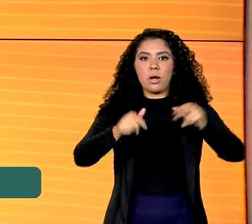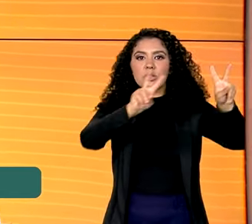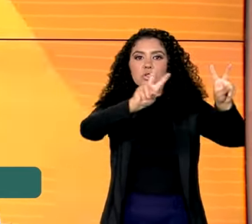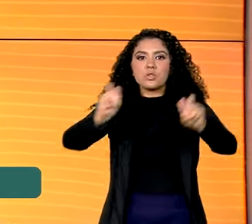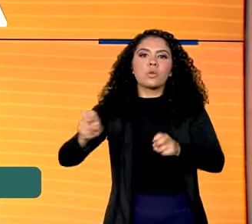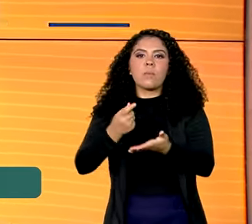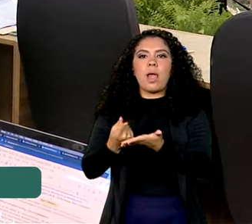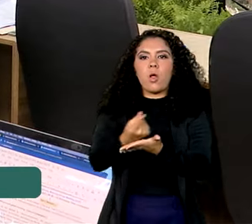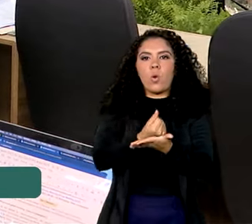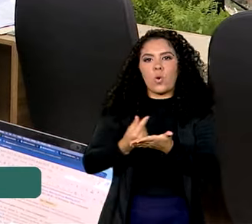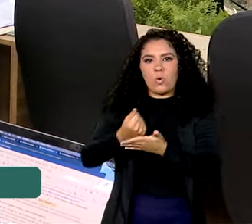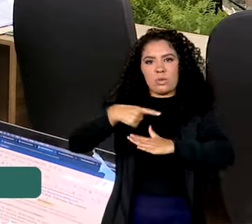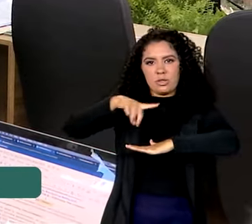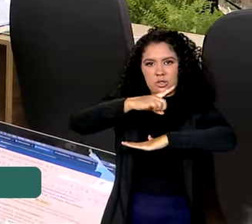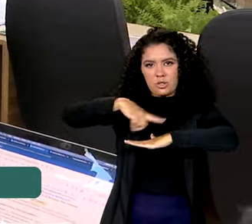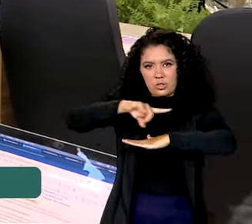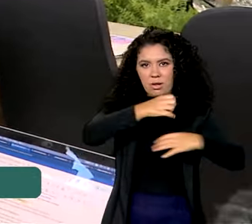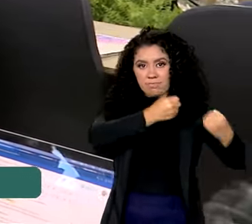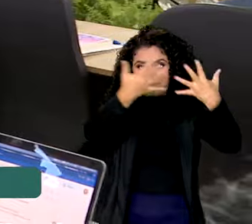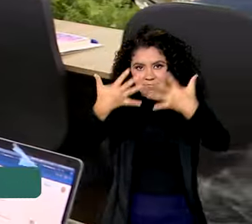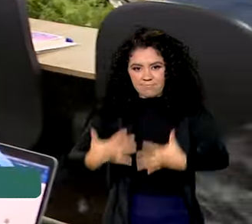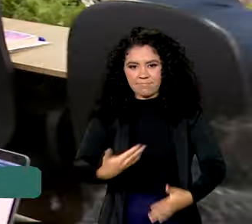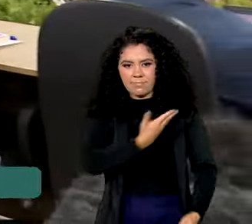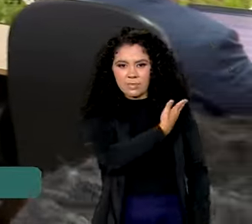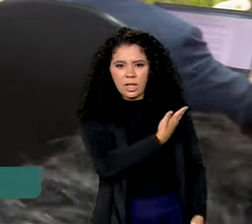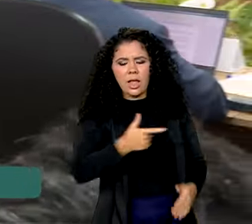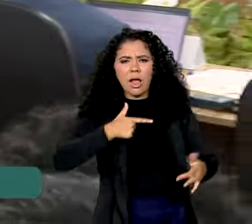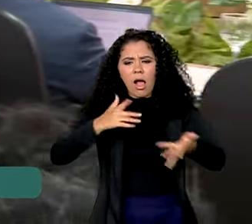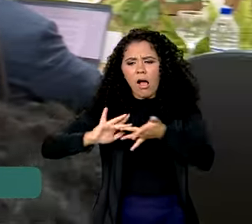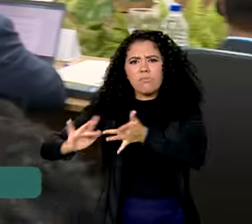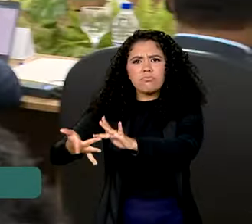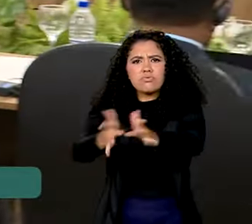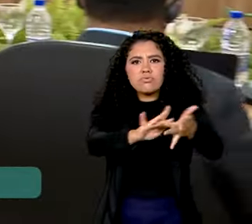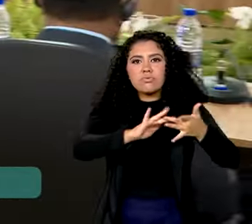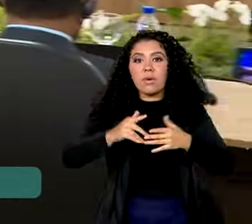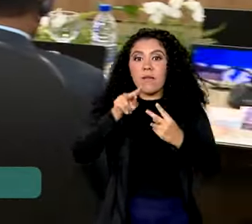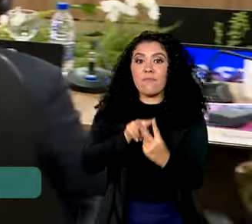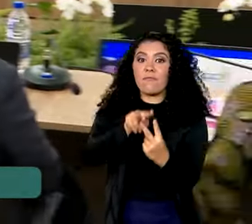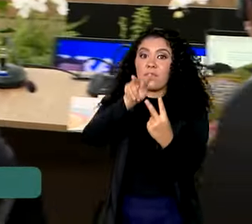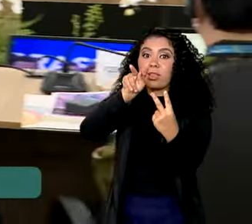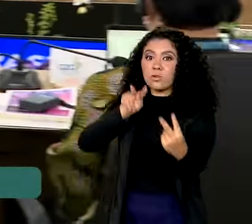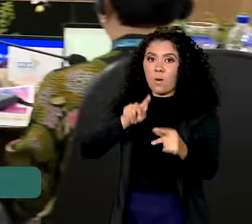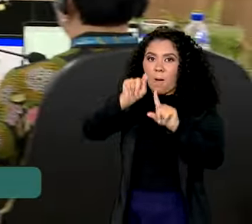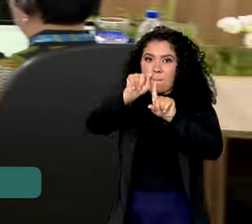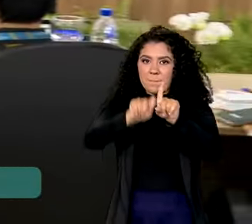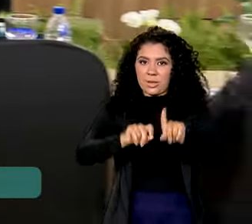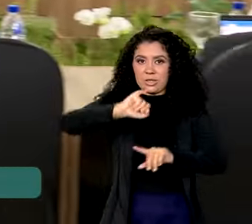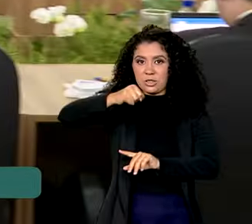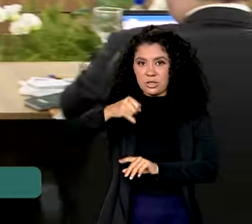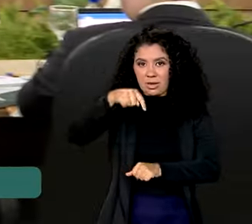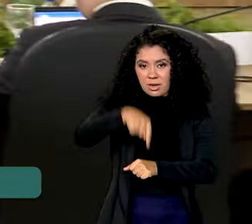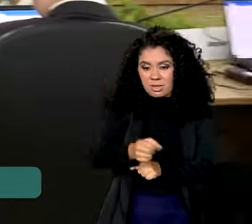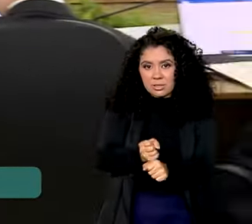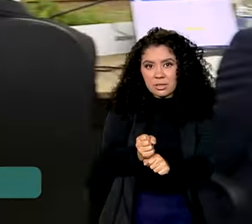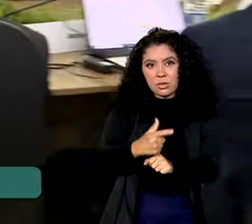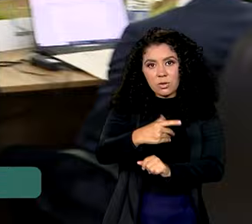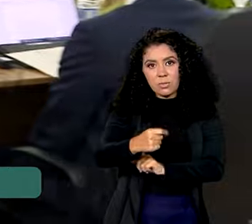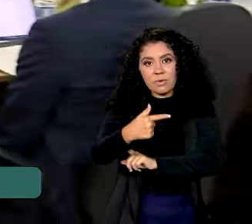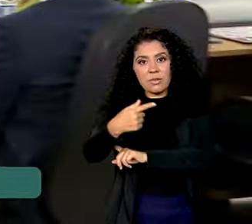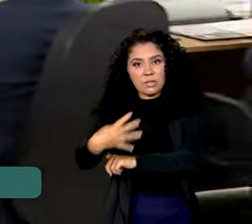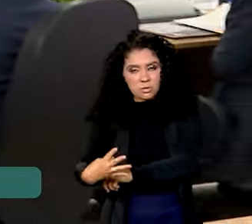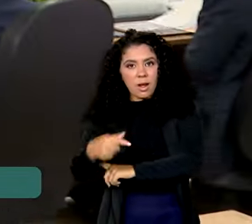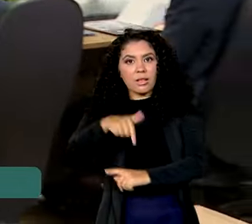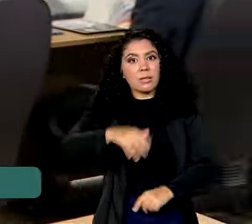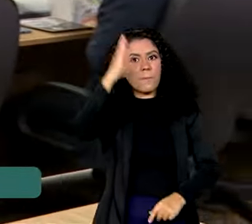Digital. As discussões iniciaram virtualmente em janeiro deste ano e o Brasil, como